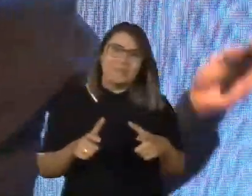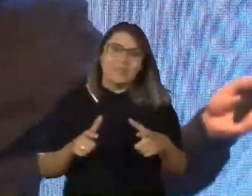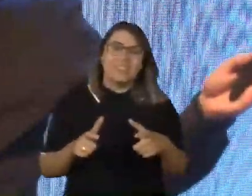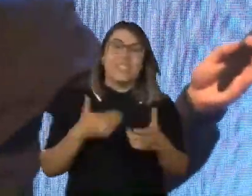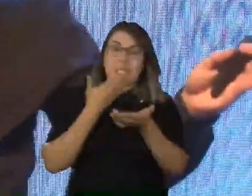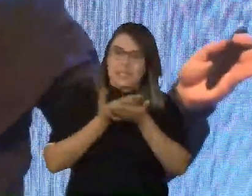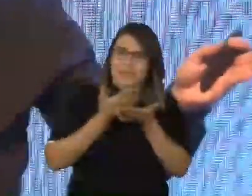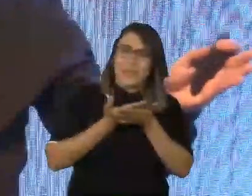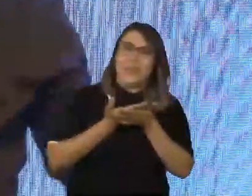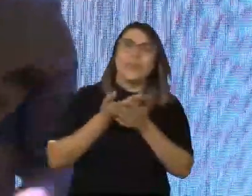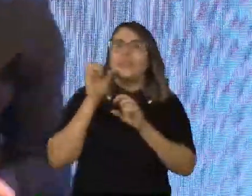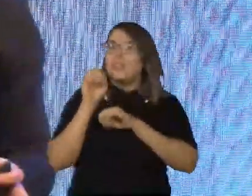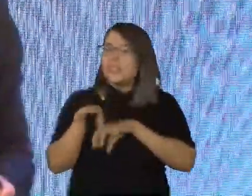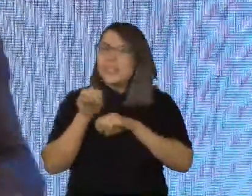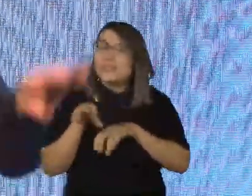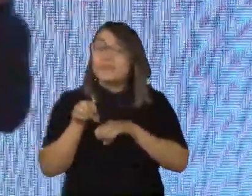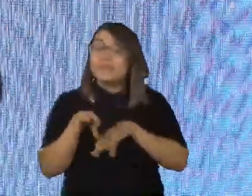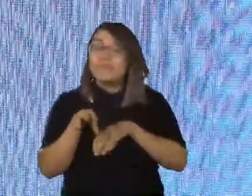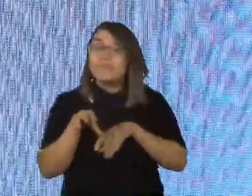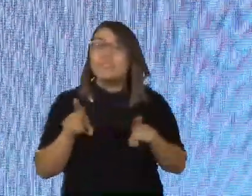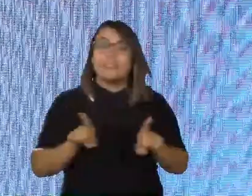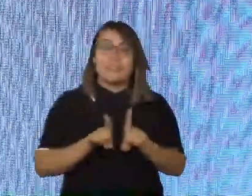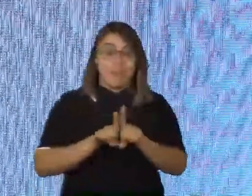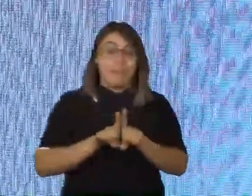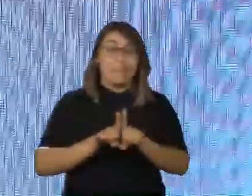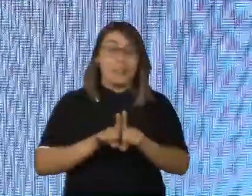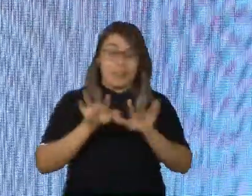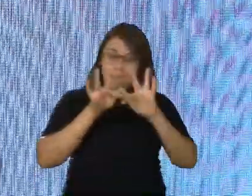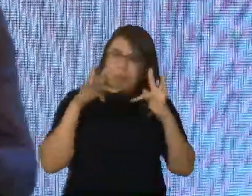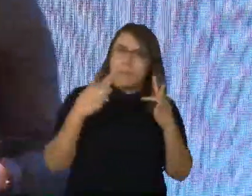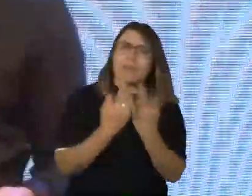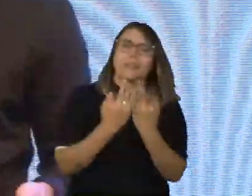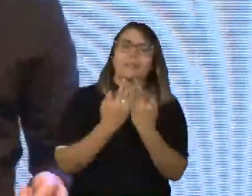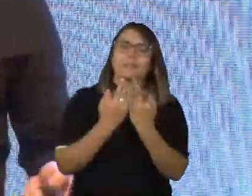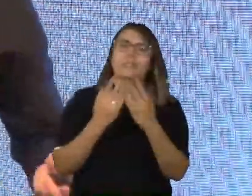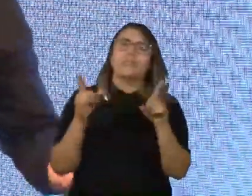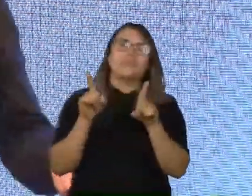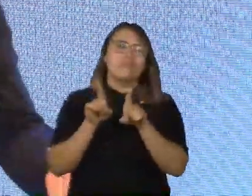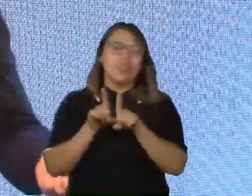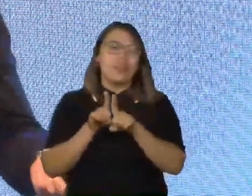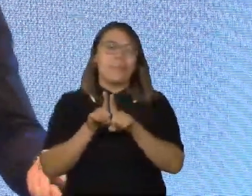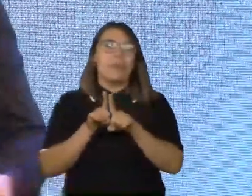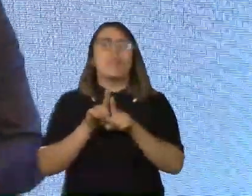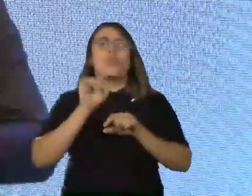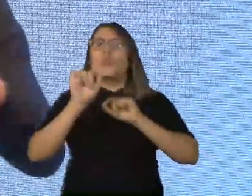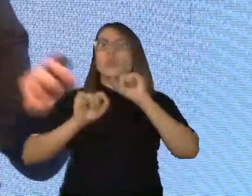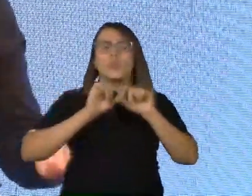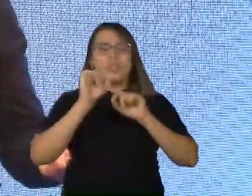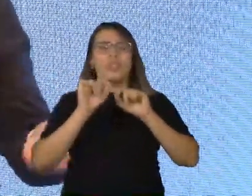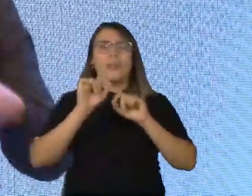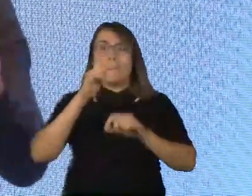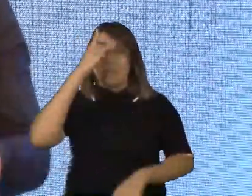escola, na educação, também do núcleo familiar, na família e também do ativismo. Nós,